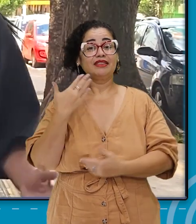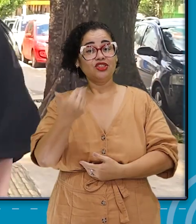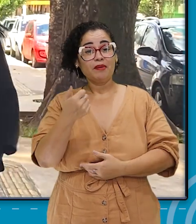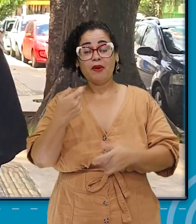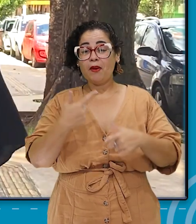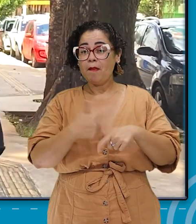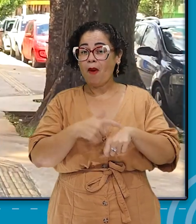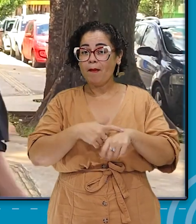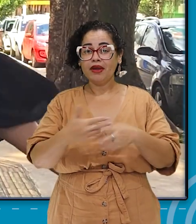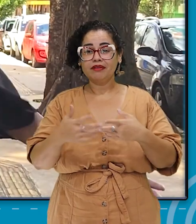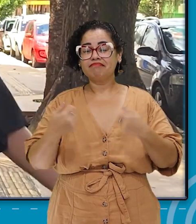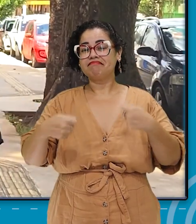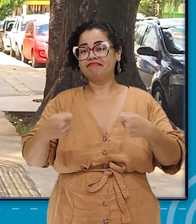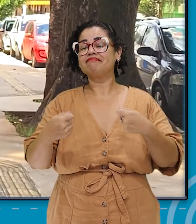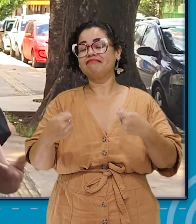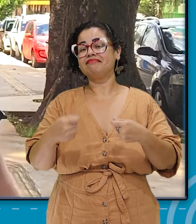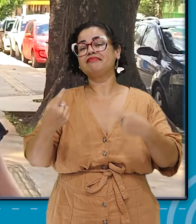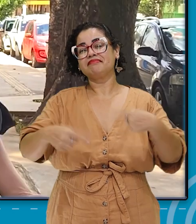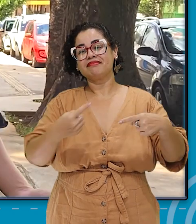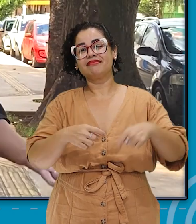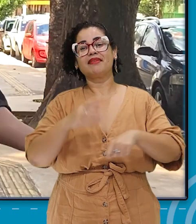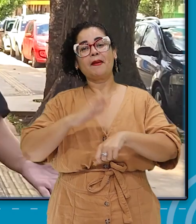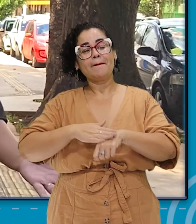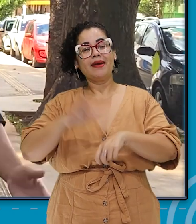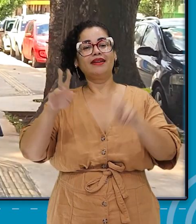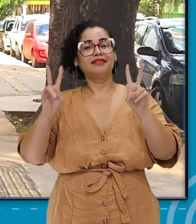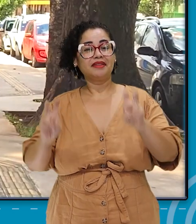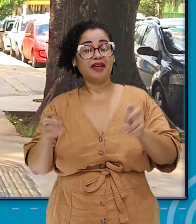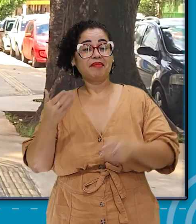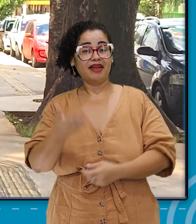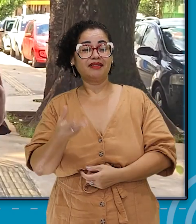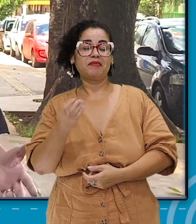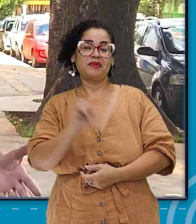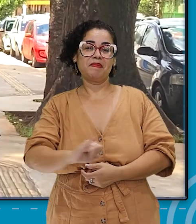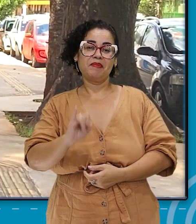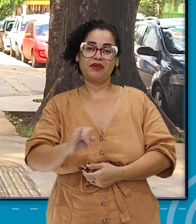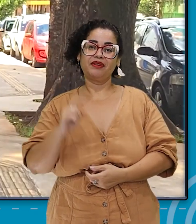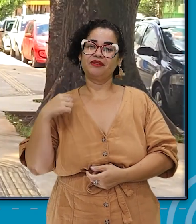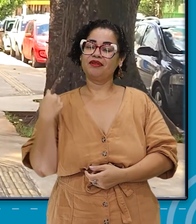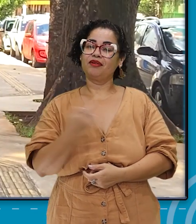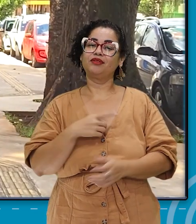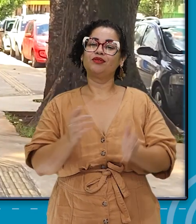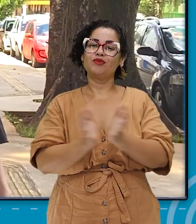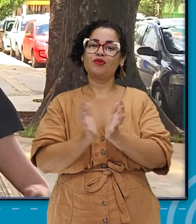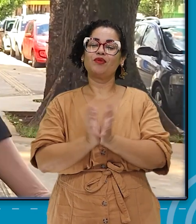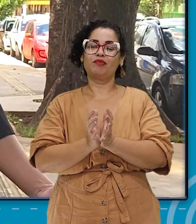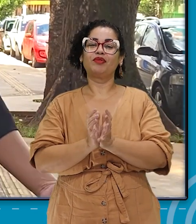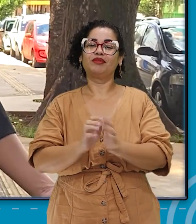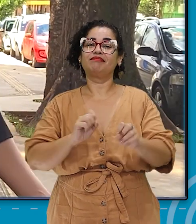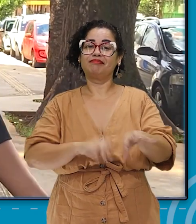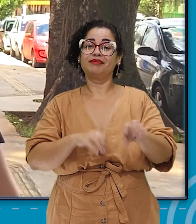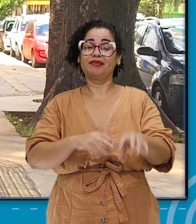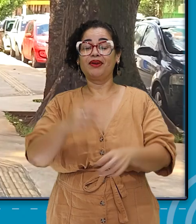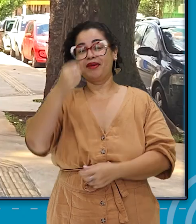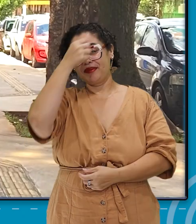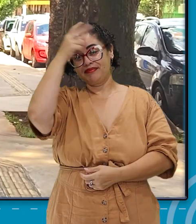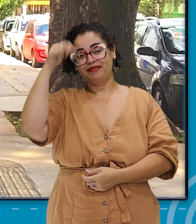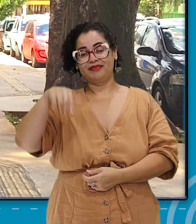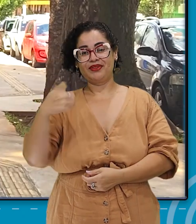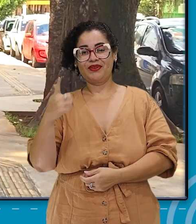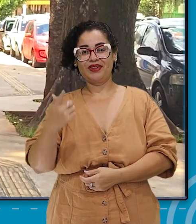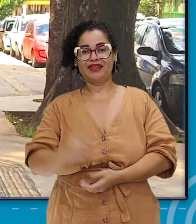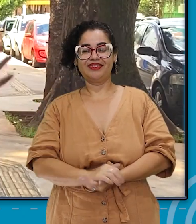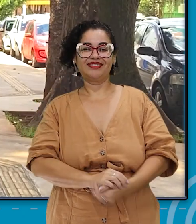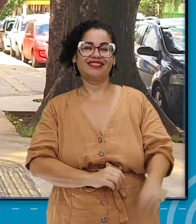Me coloco à disposição para auxiliar e para a gente debater mais assuntos como este, que são tão importantes para nós aqui da Rede Municipal de Educação de